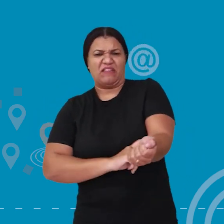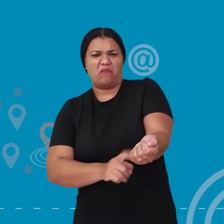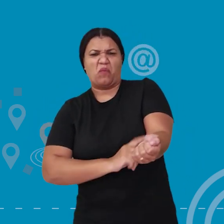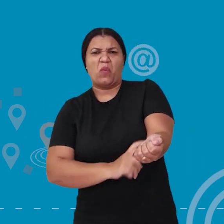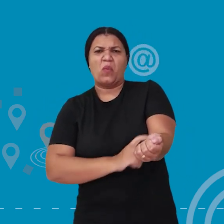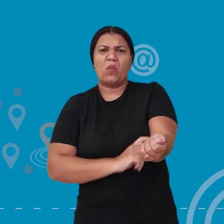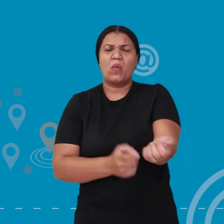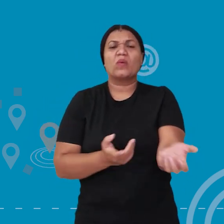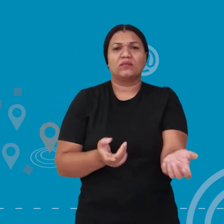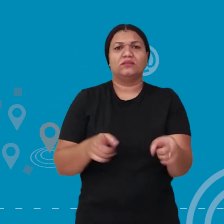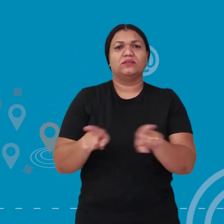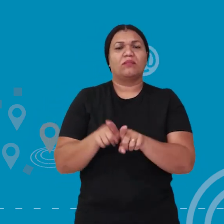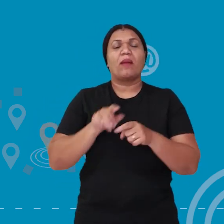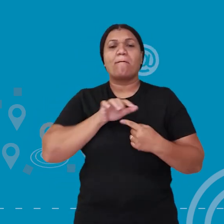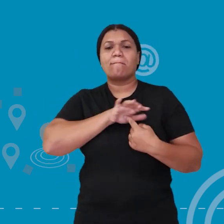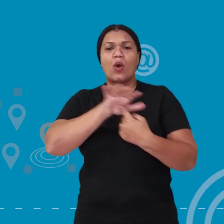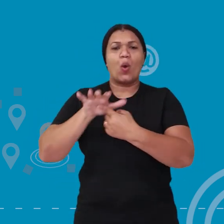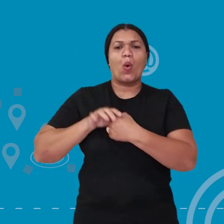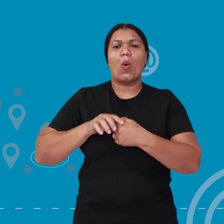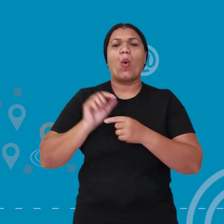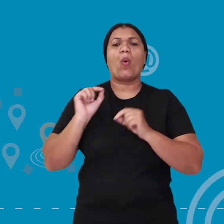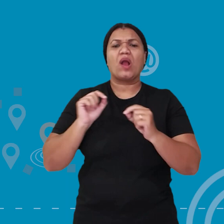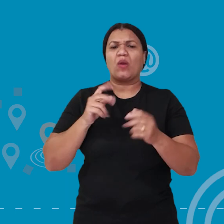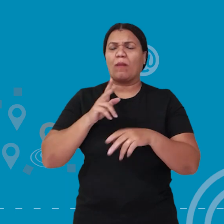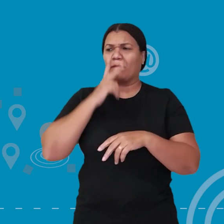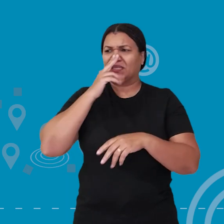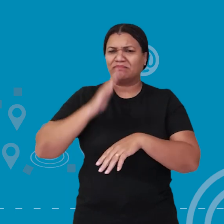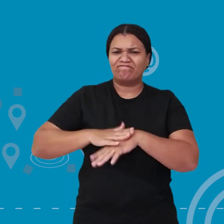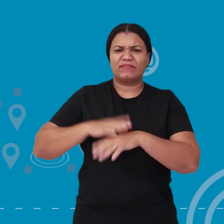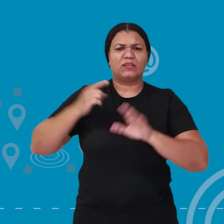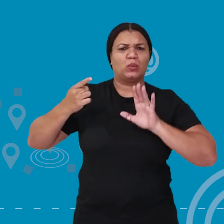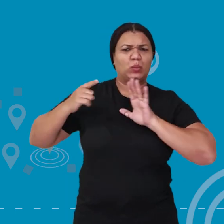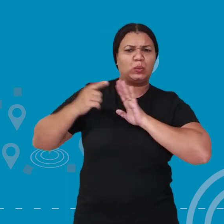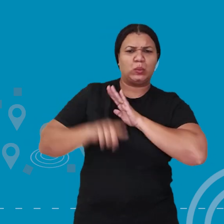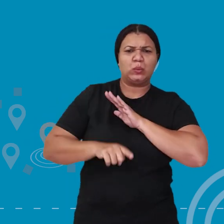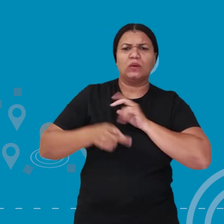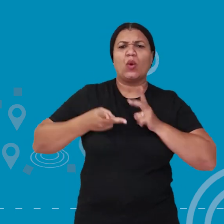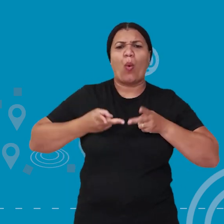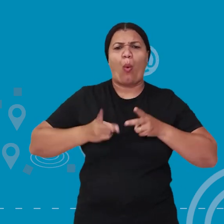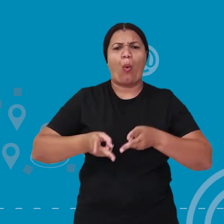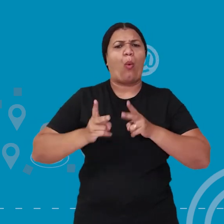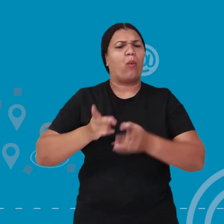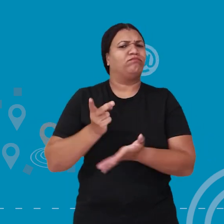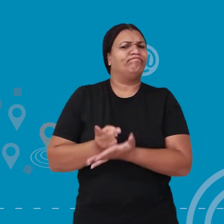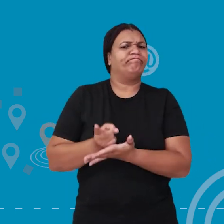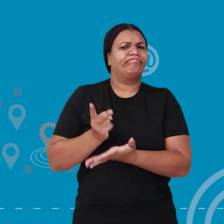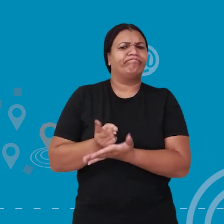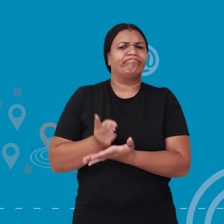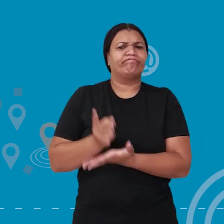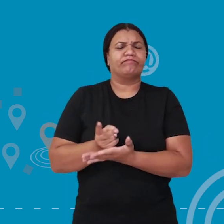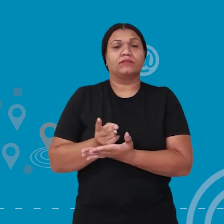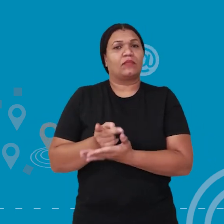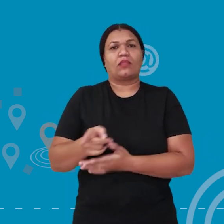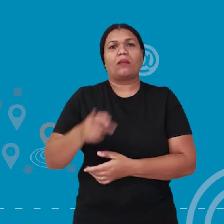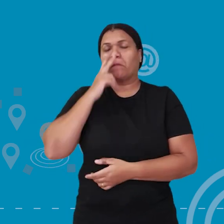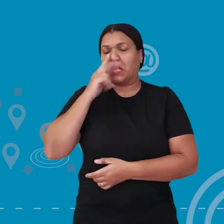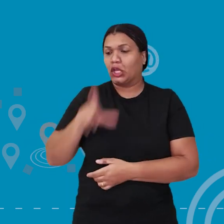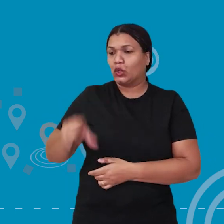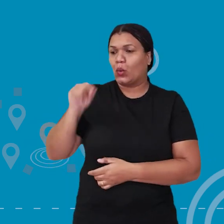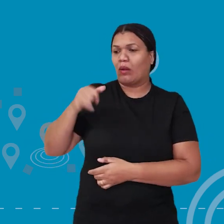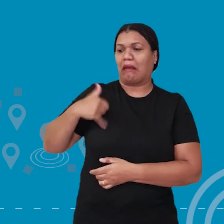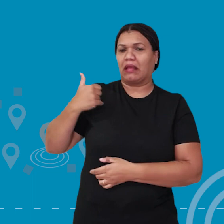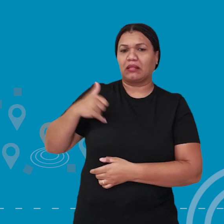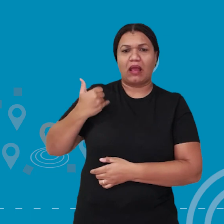irritabilidade e que se apresentam de forma mais intensa e persistente. Não escolhe